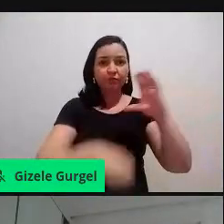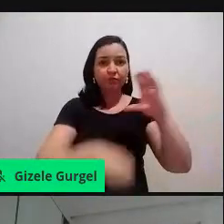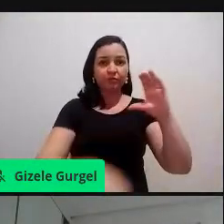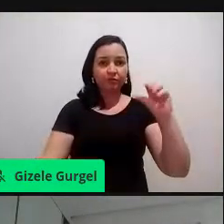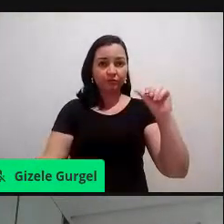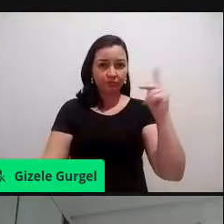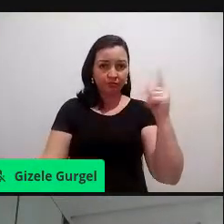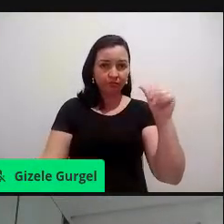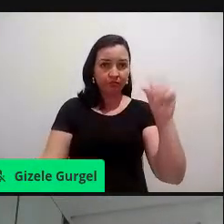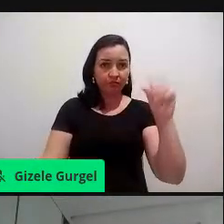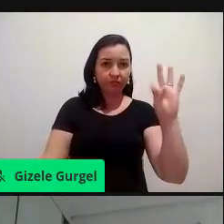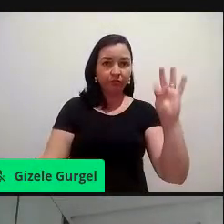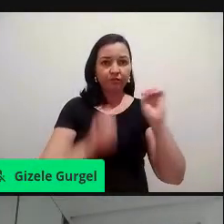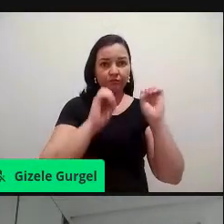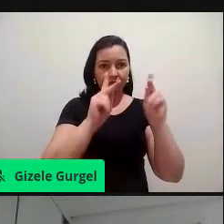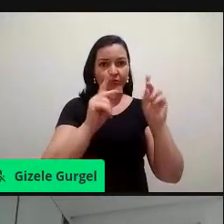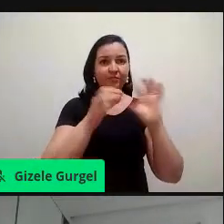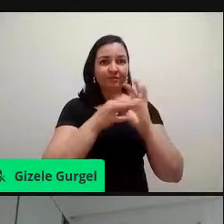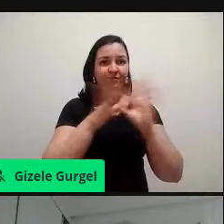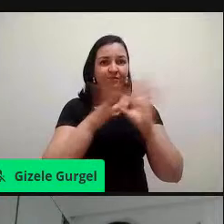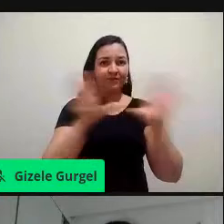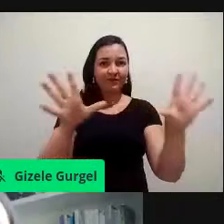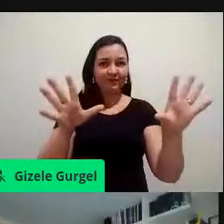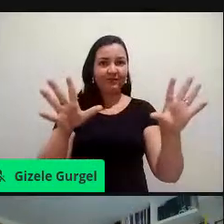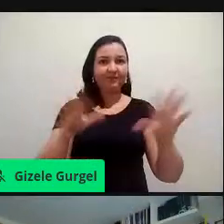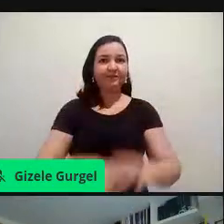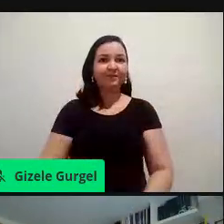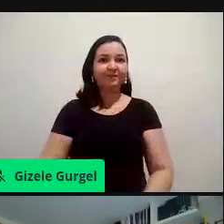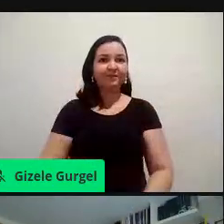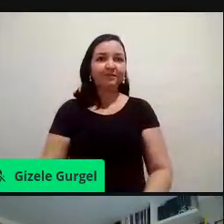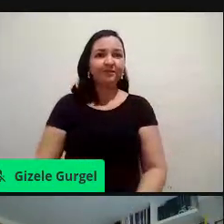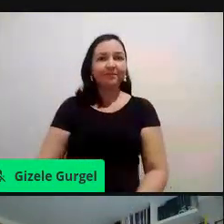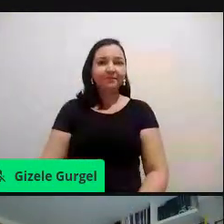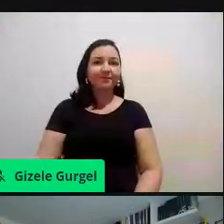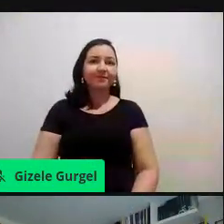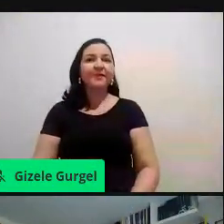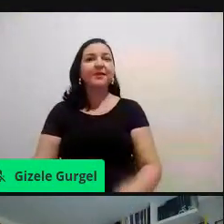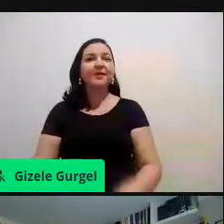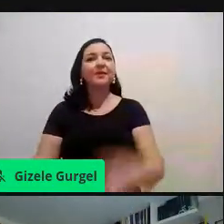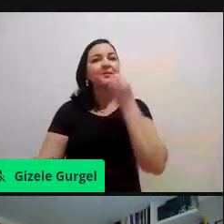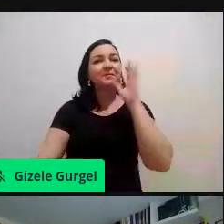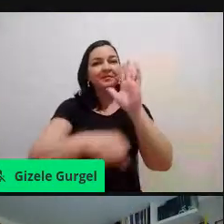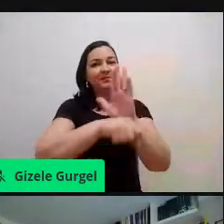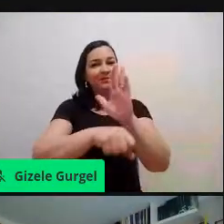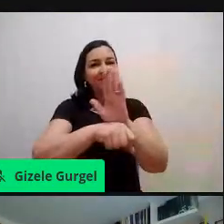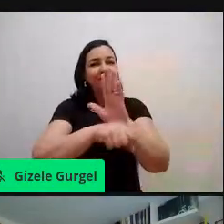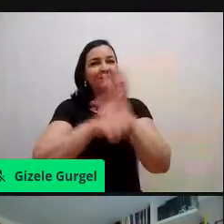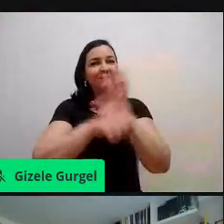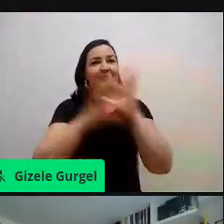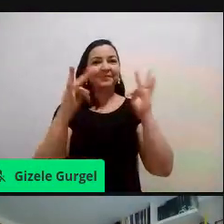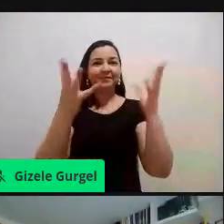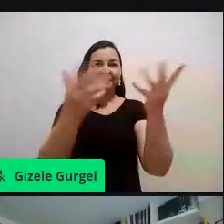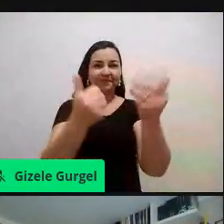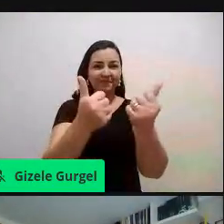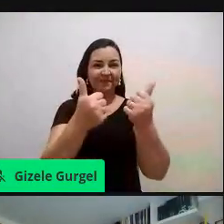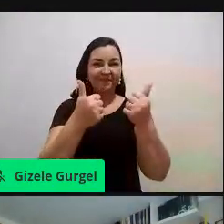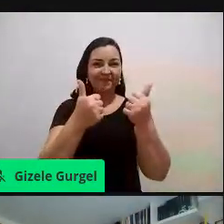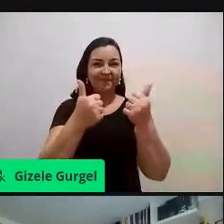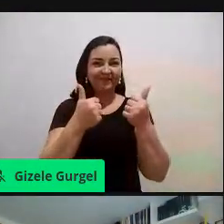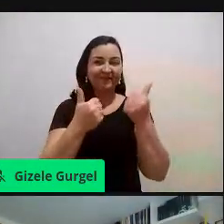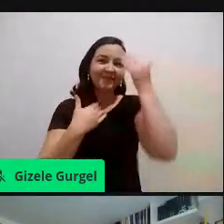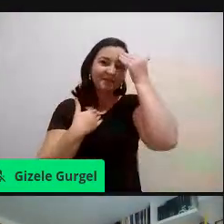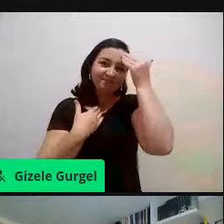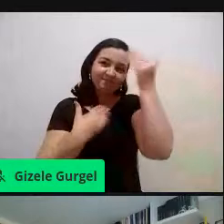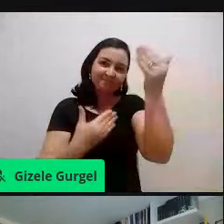vontade. Olá, boa tarde a todos. Primeiramente, quero agradecer o convite da comissão